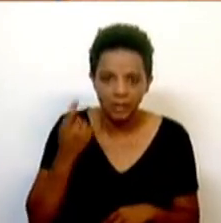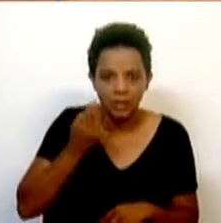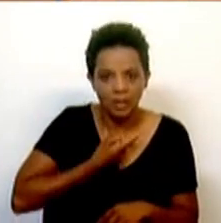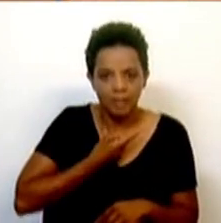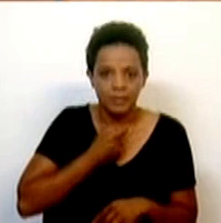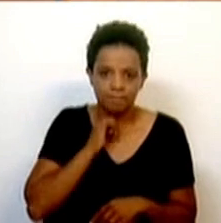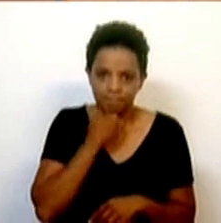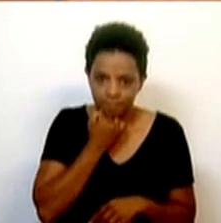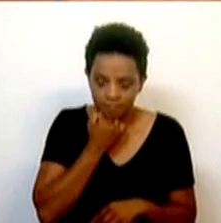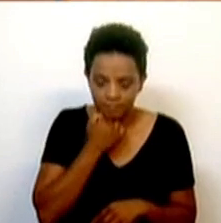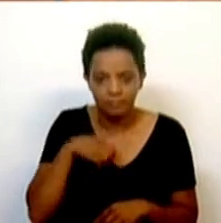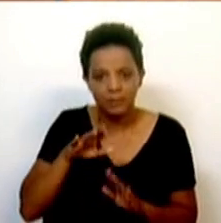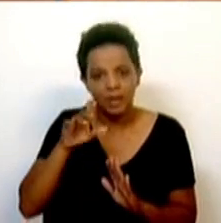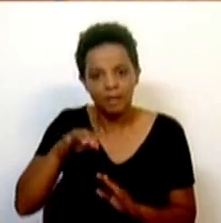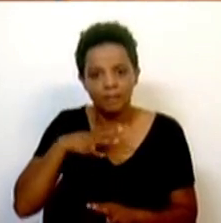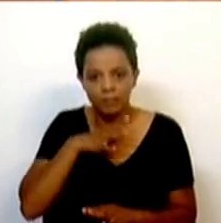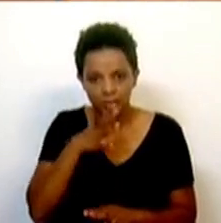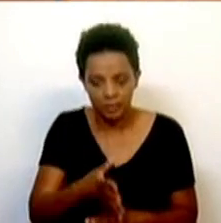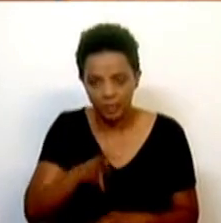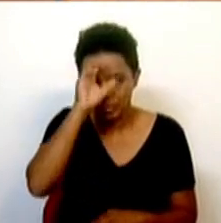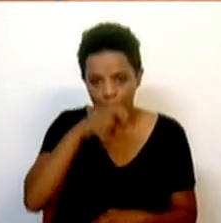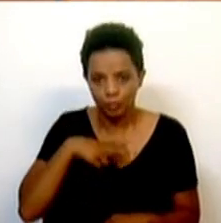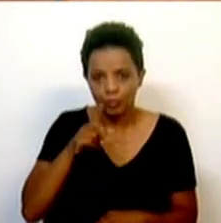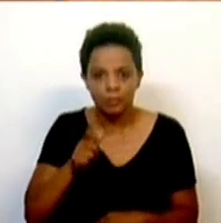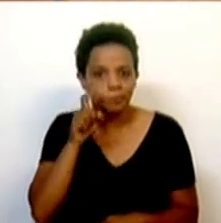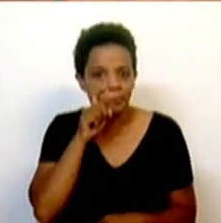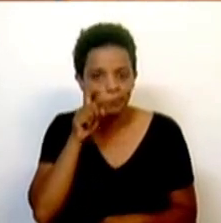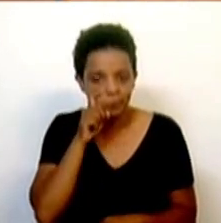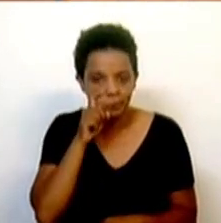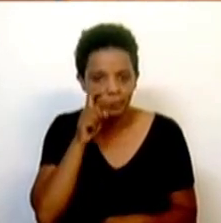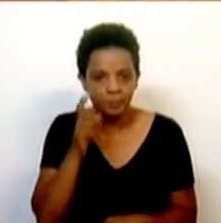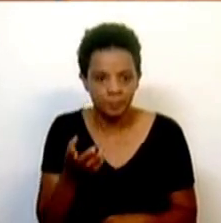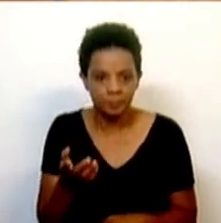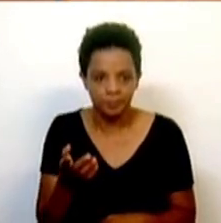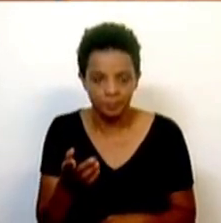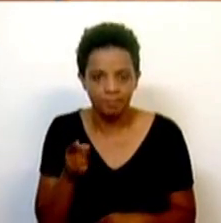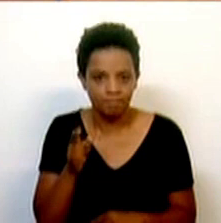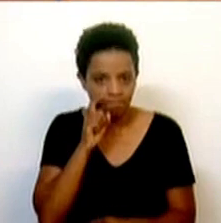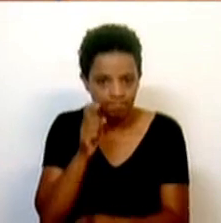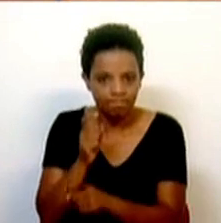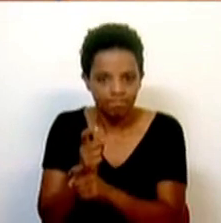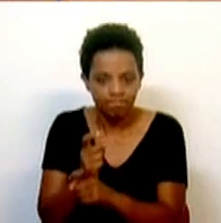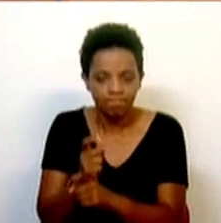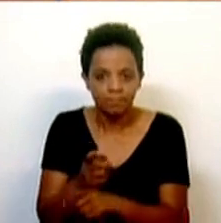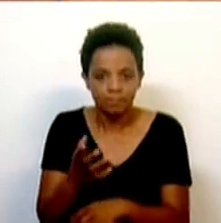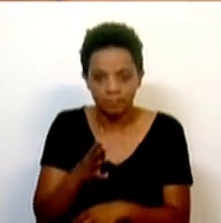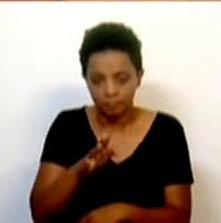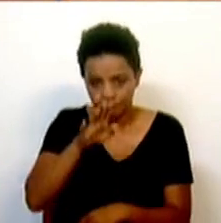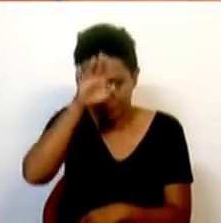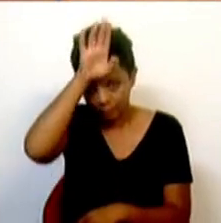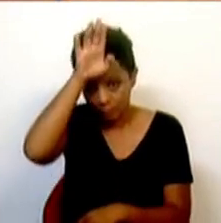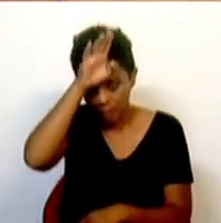mantidas, quero aqui garantir em nome do Estado português que a segurança que é exigida, quer ao Papa